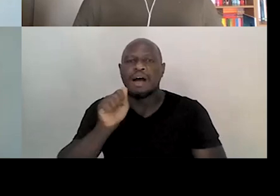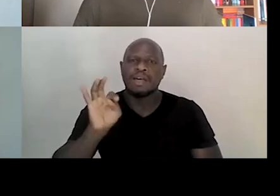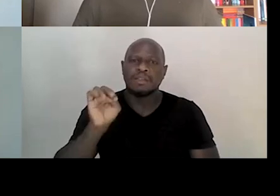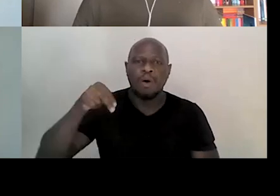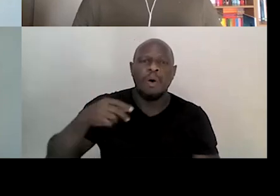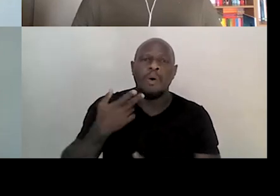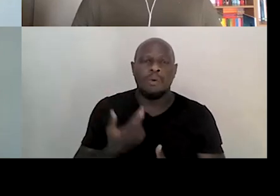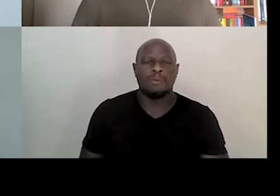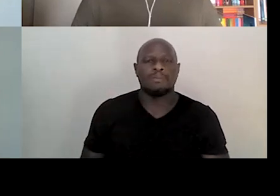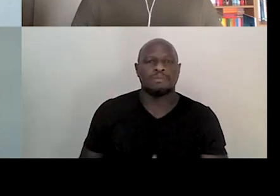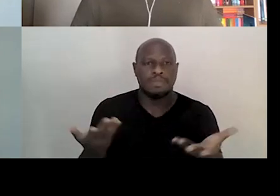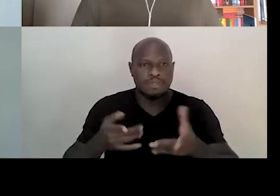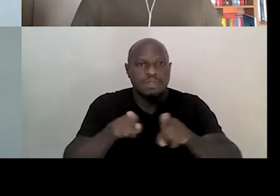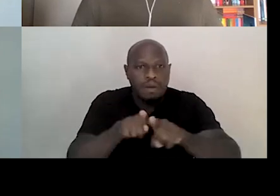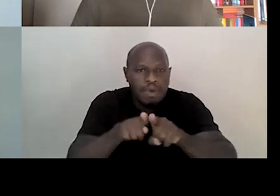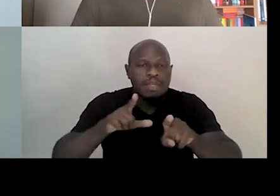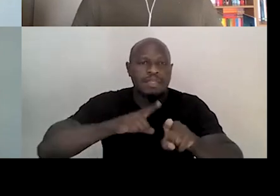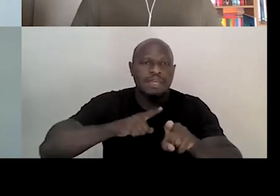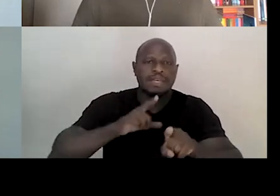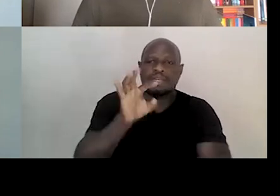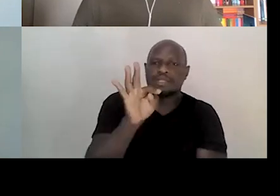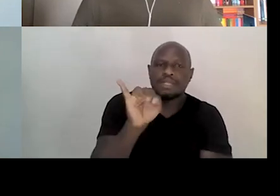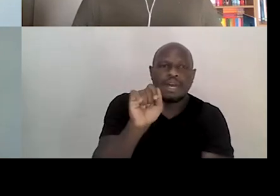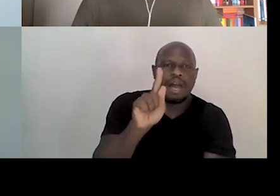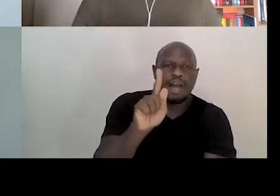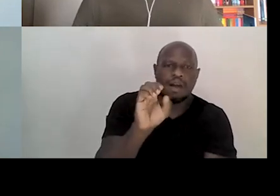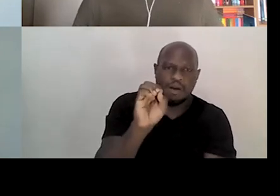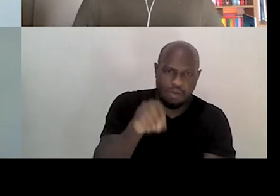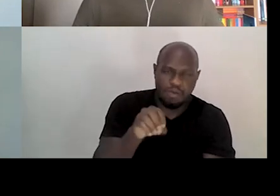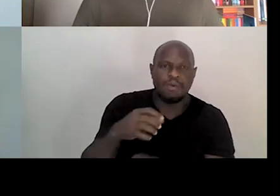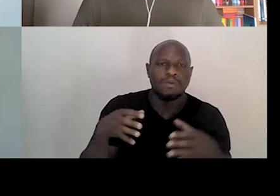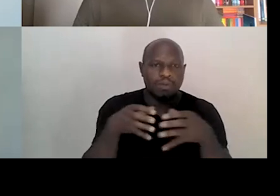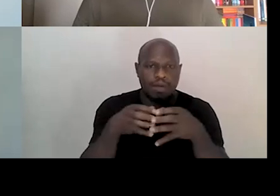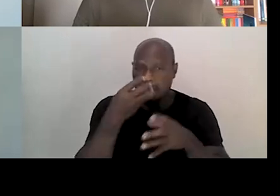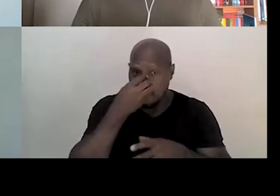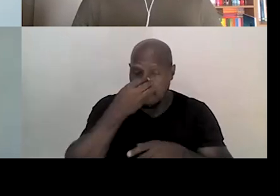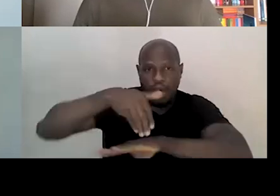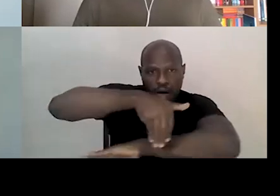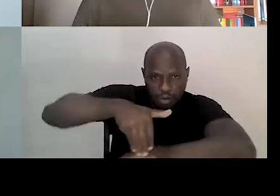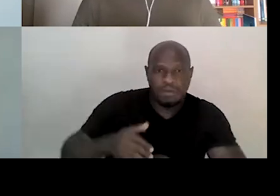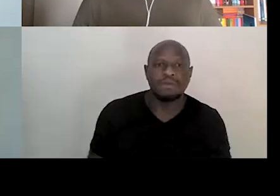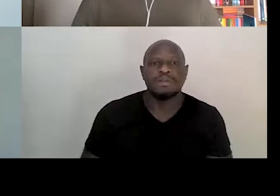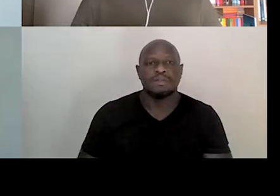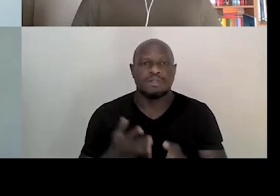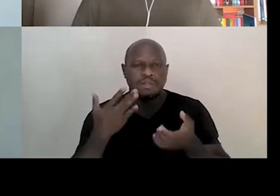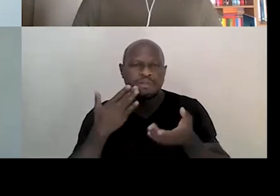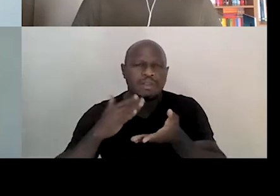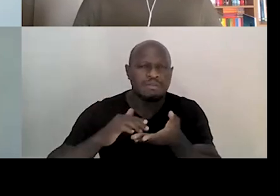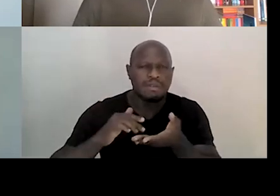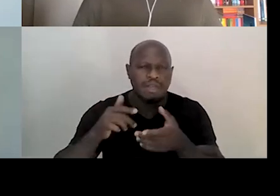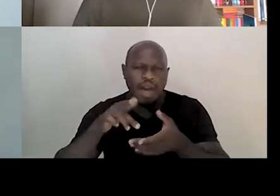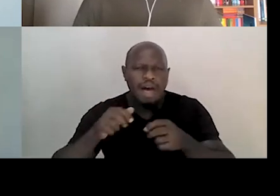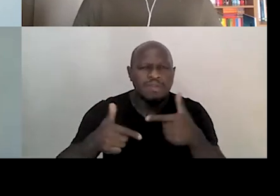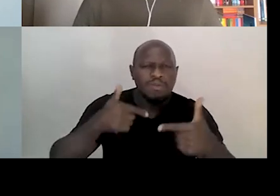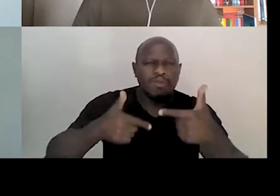temos também Tiago Munhoz, para compor essa mesa conosco, é palhaço de rua e interpretado por personagem Custipil,